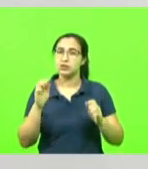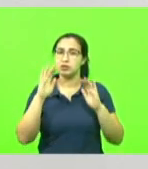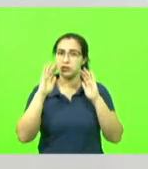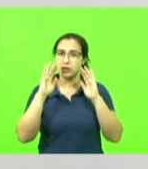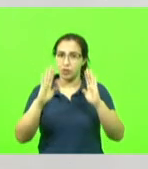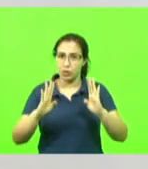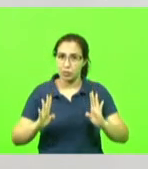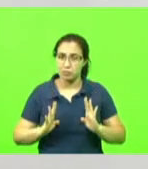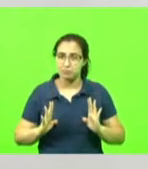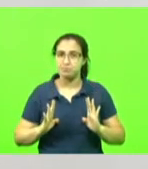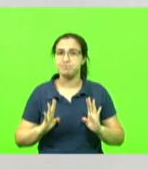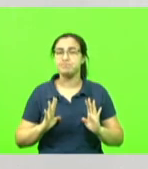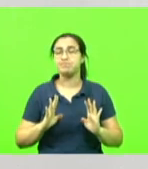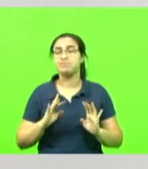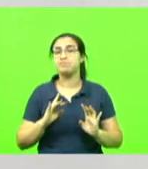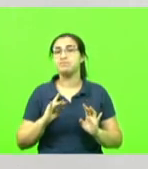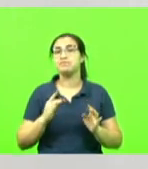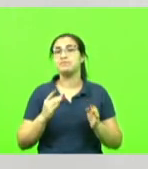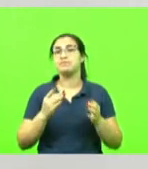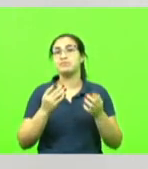diz respeito à linear.